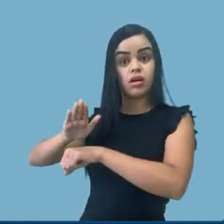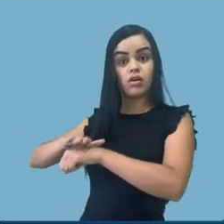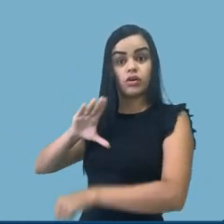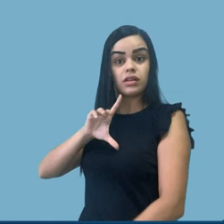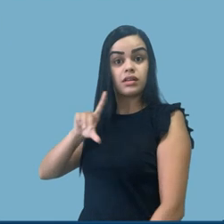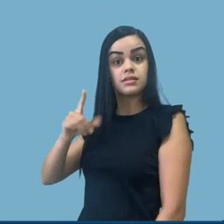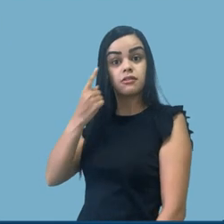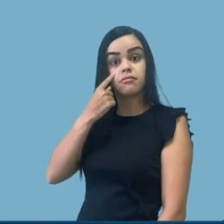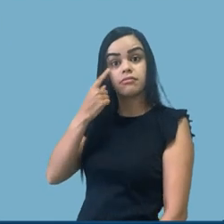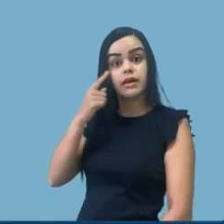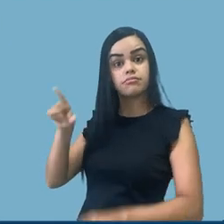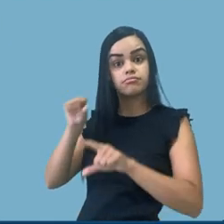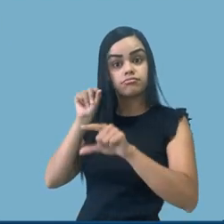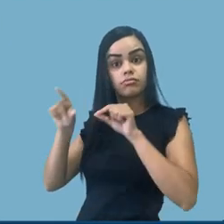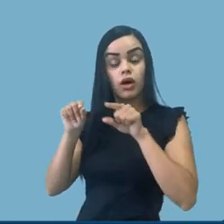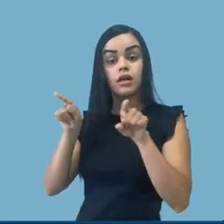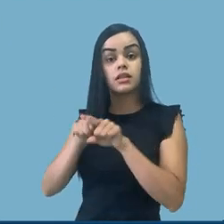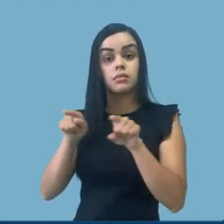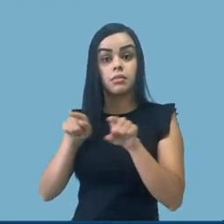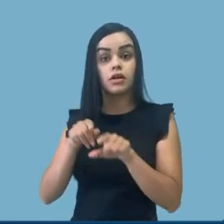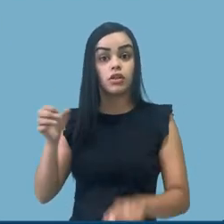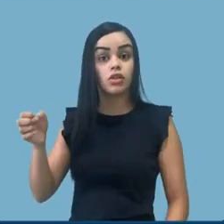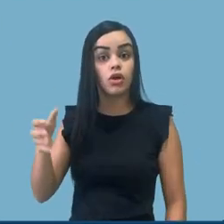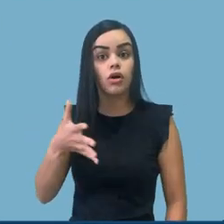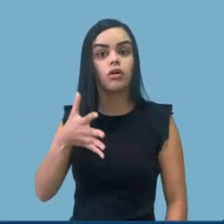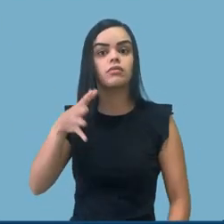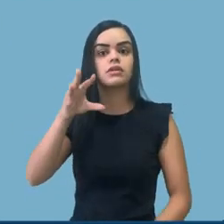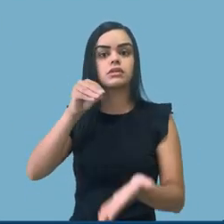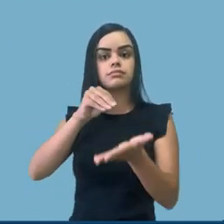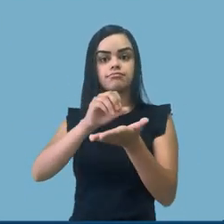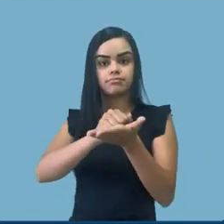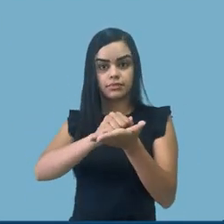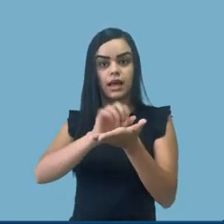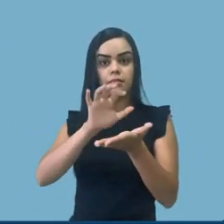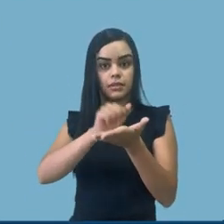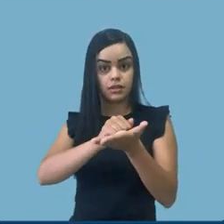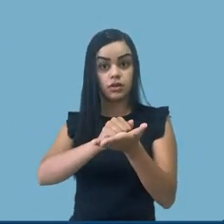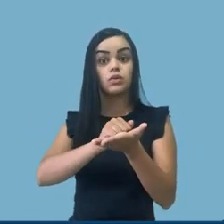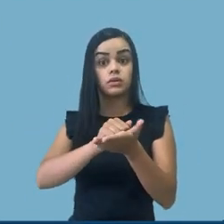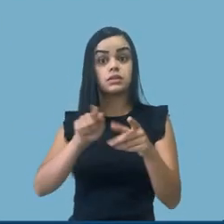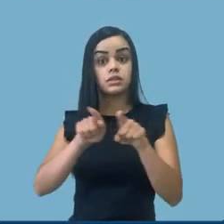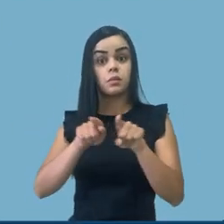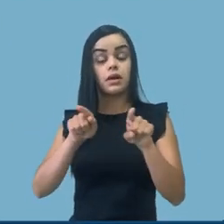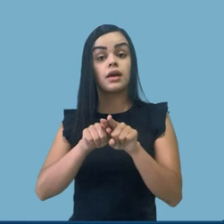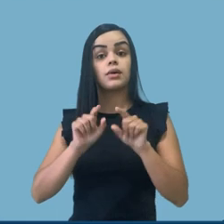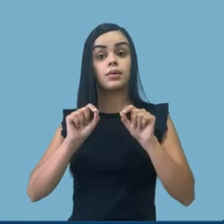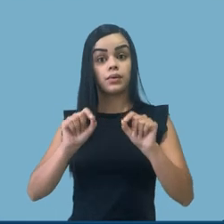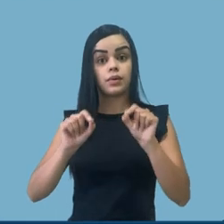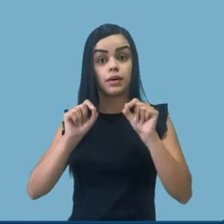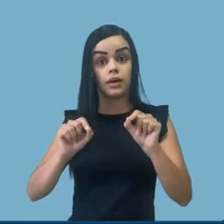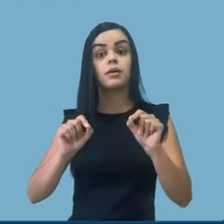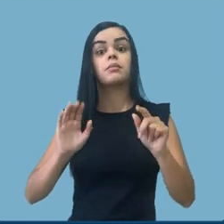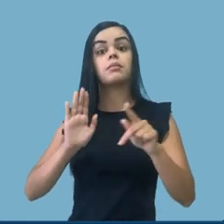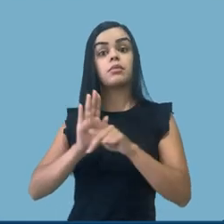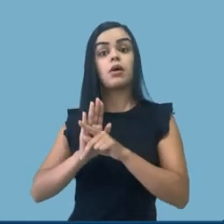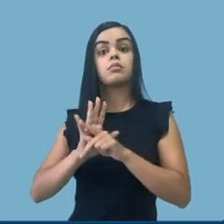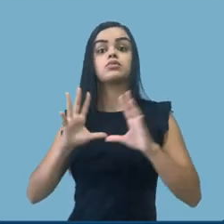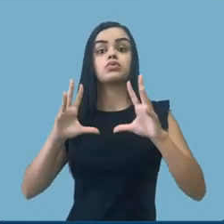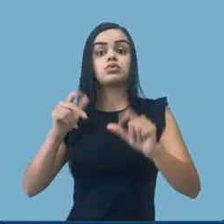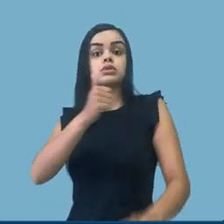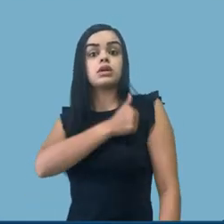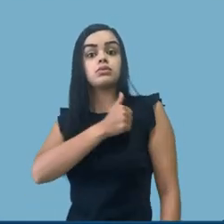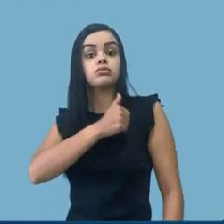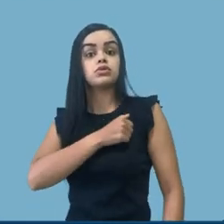matrícula nessas novas disciplinas, novas turmas de disciplinas ofertadas para as estudantes e para os